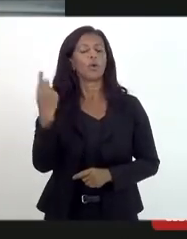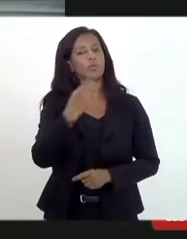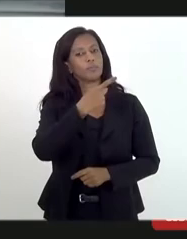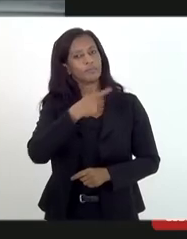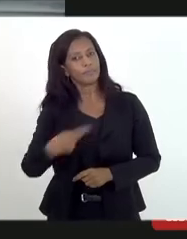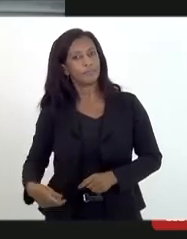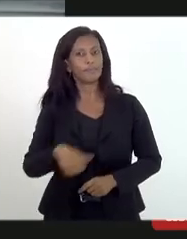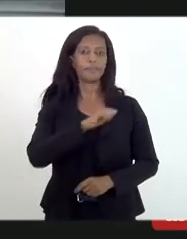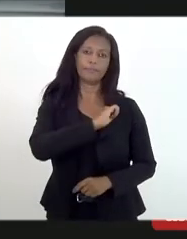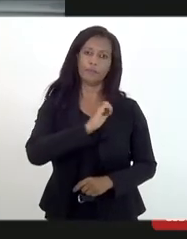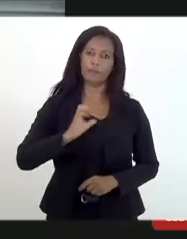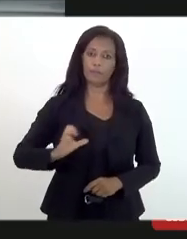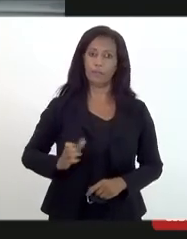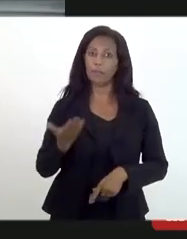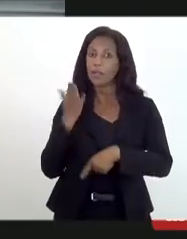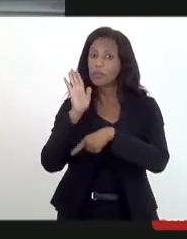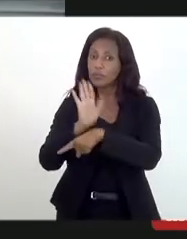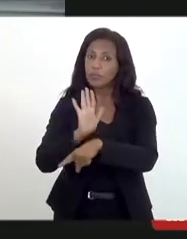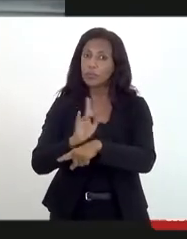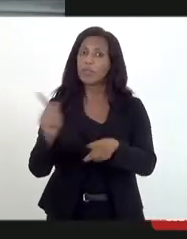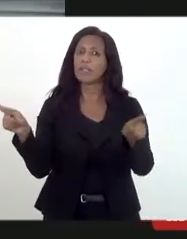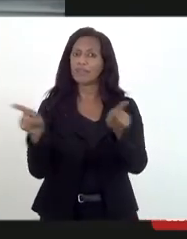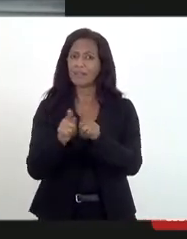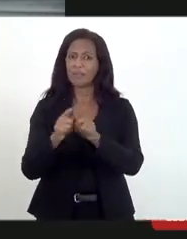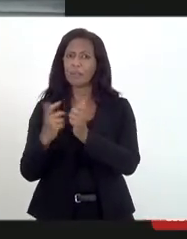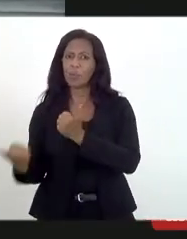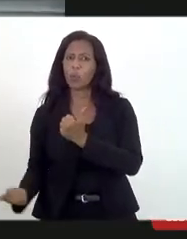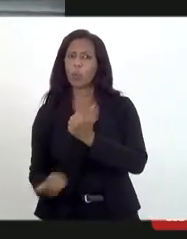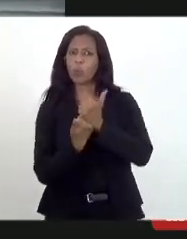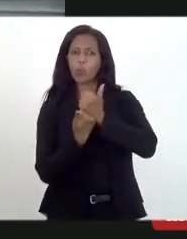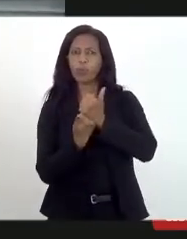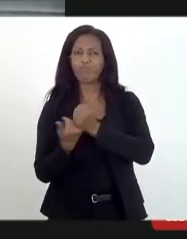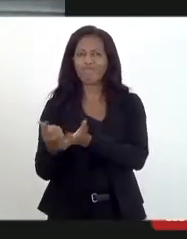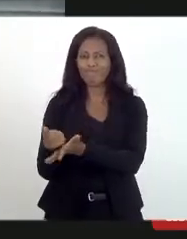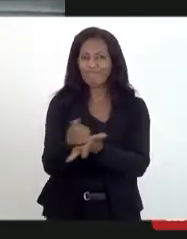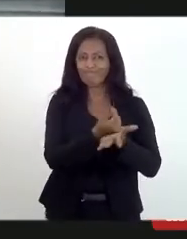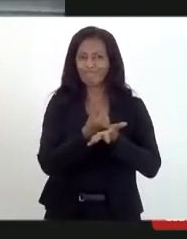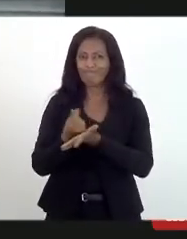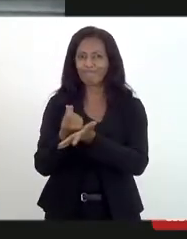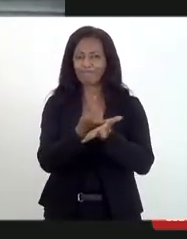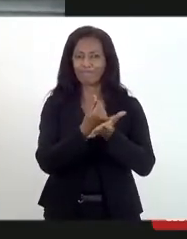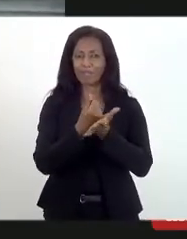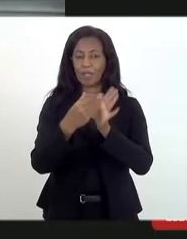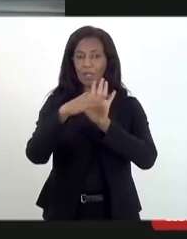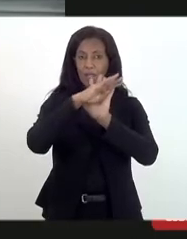André Siciliano para contribuir nesse aporte financeiro ao programa